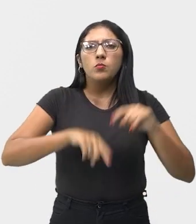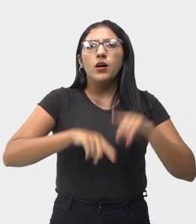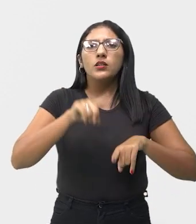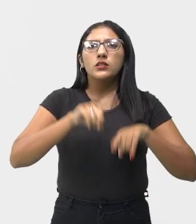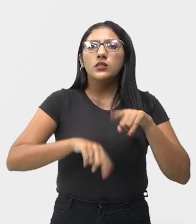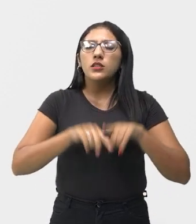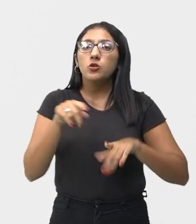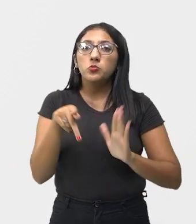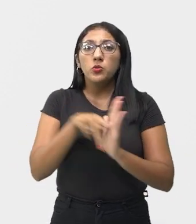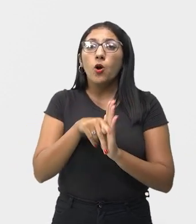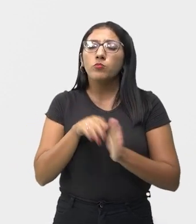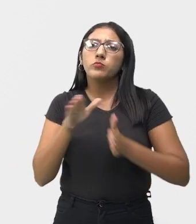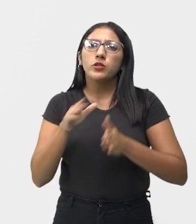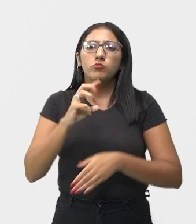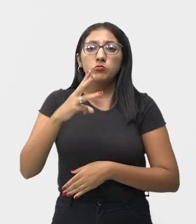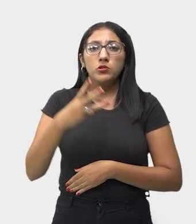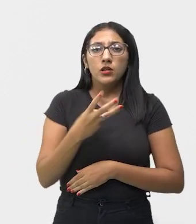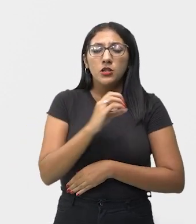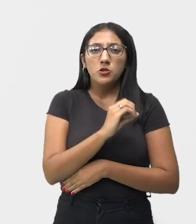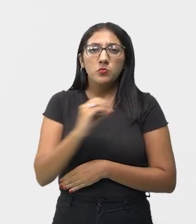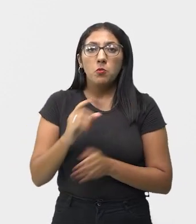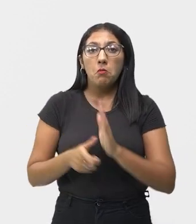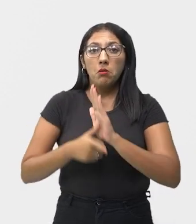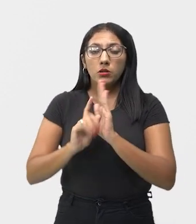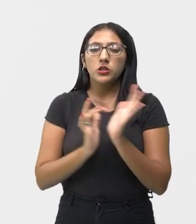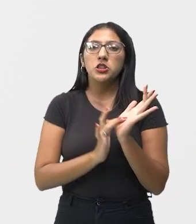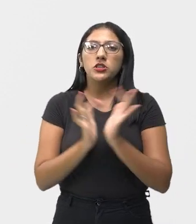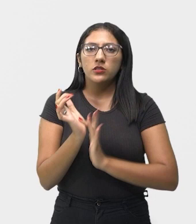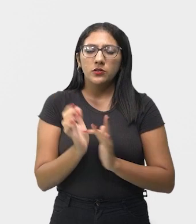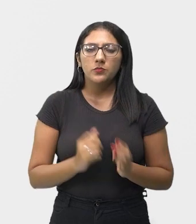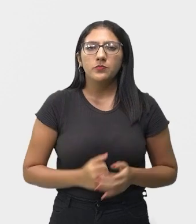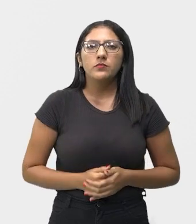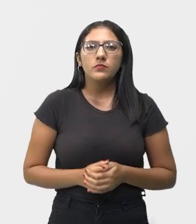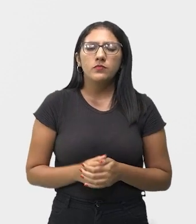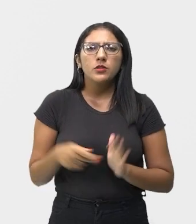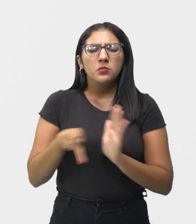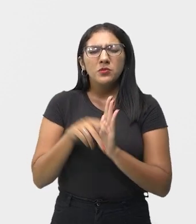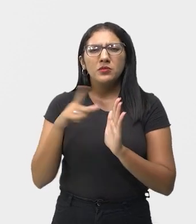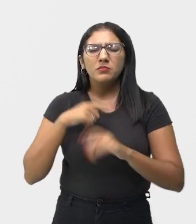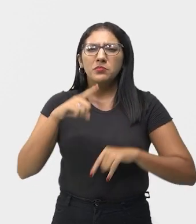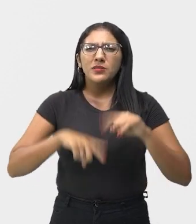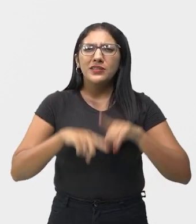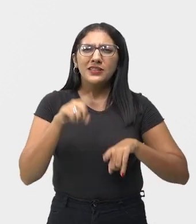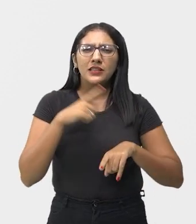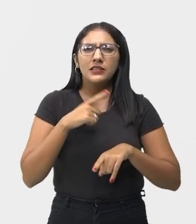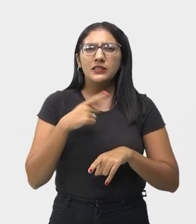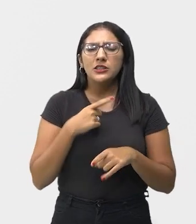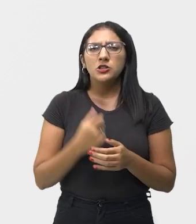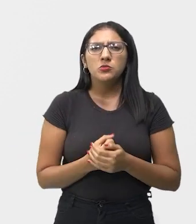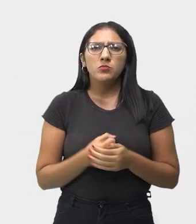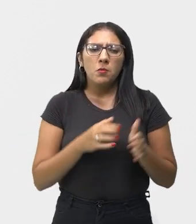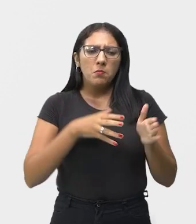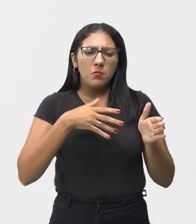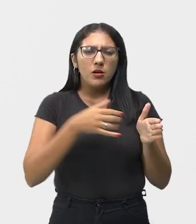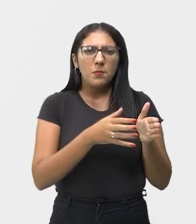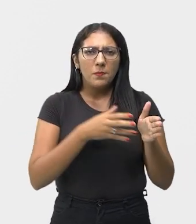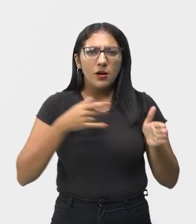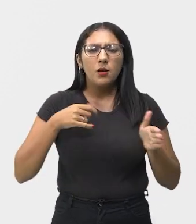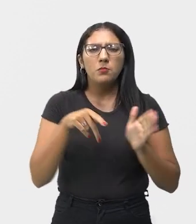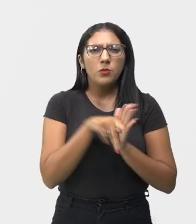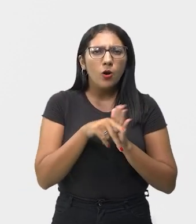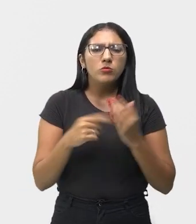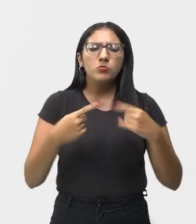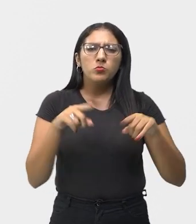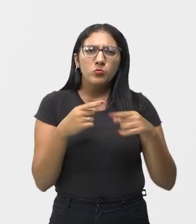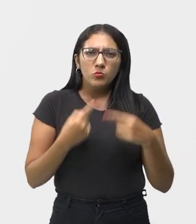em 3 mil antes de Cristo. Armas sumárias, que tinham entre 3 a 20 cordas, foram descobertas em